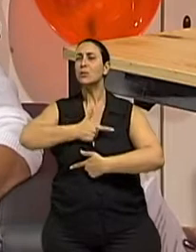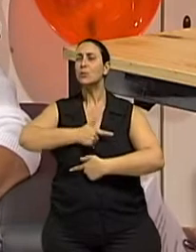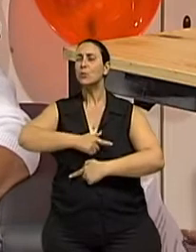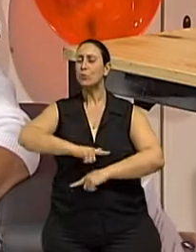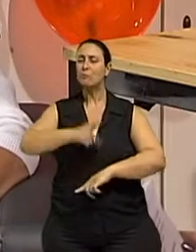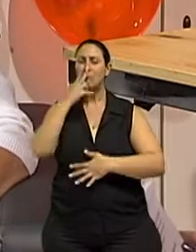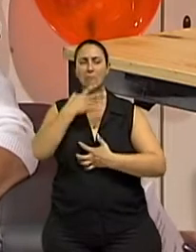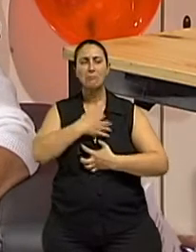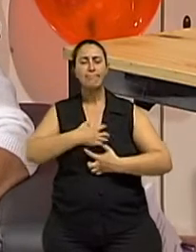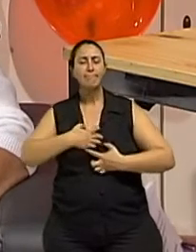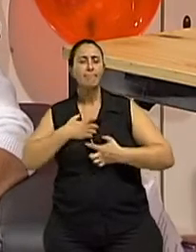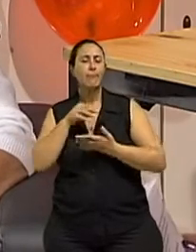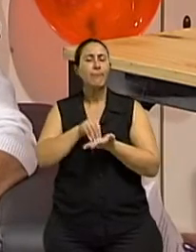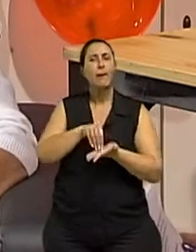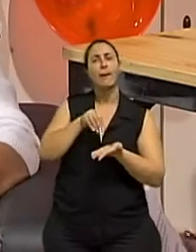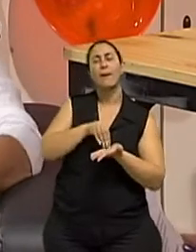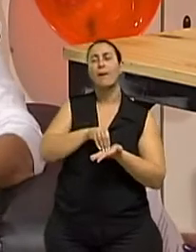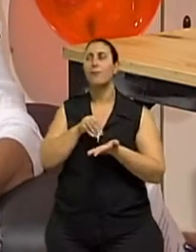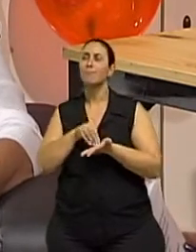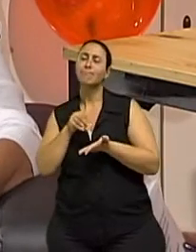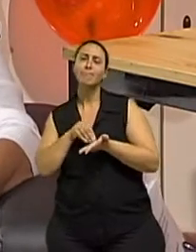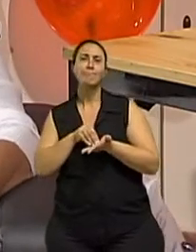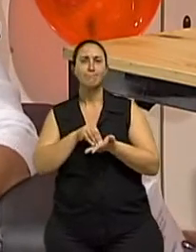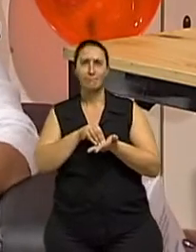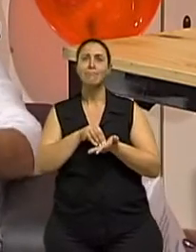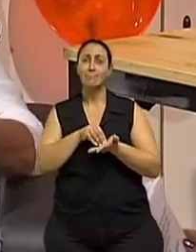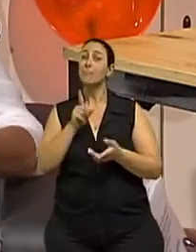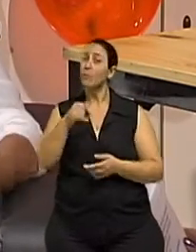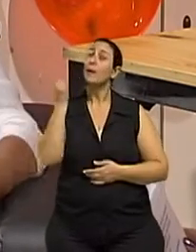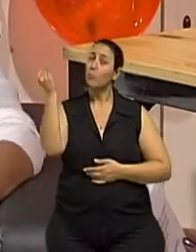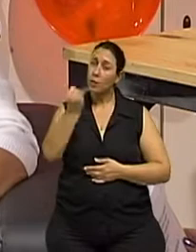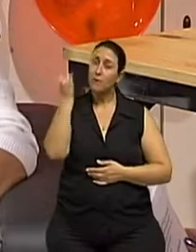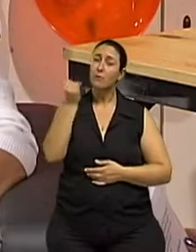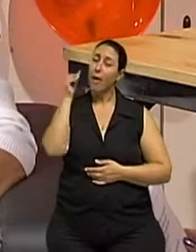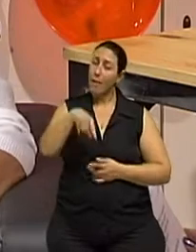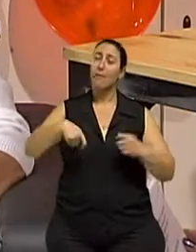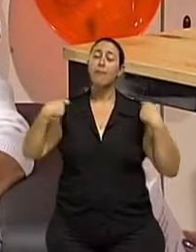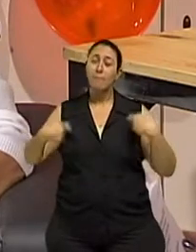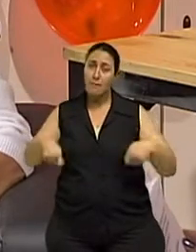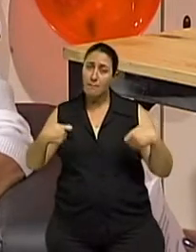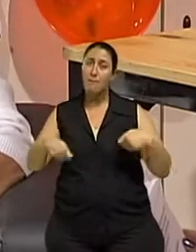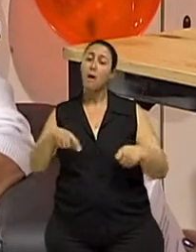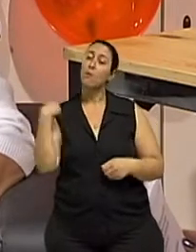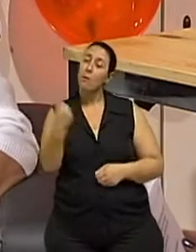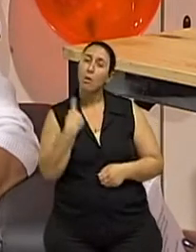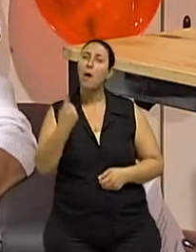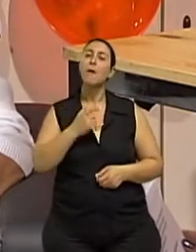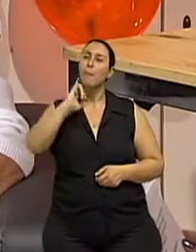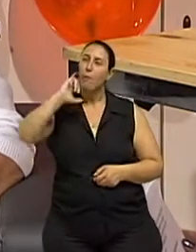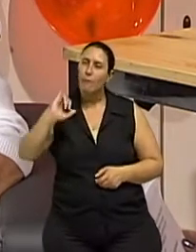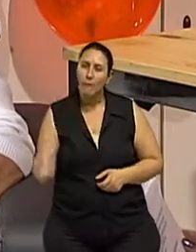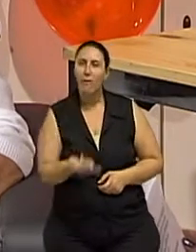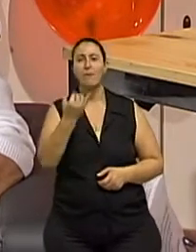envolvimento. Então, não é só importante como é necessário que a gente preencha, sim,